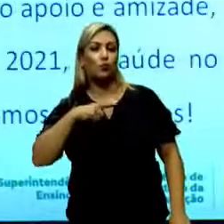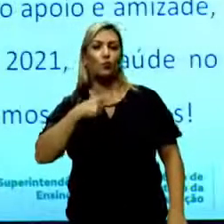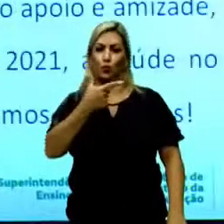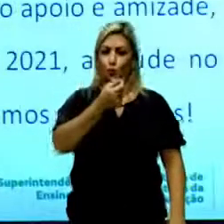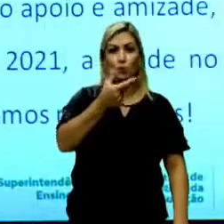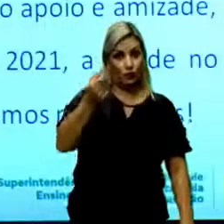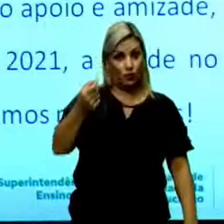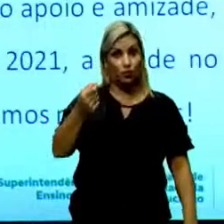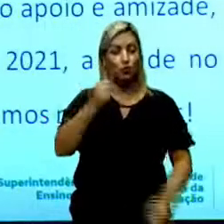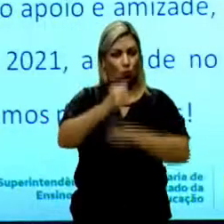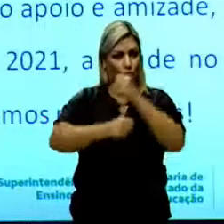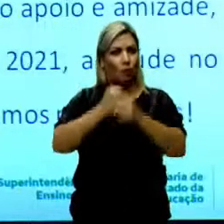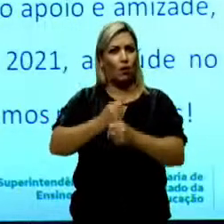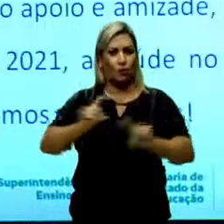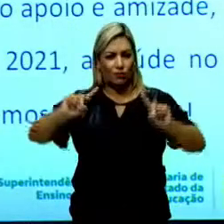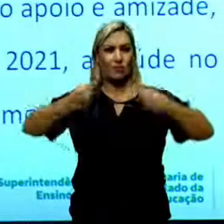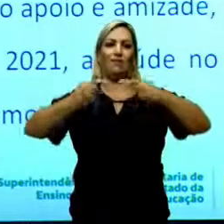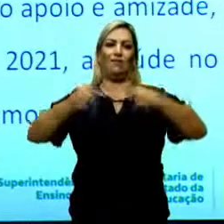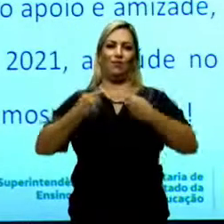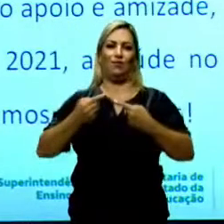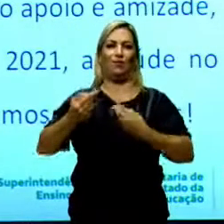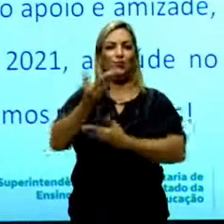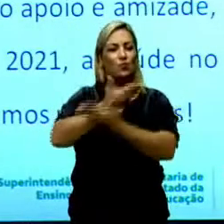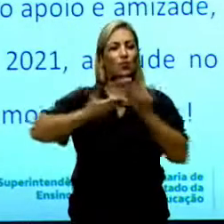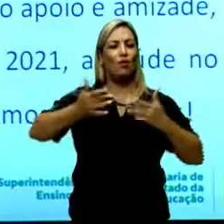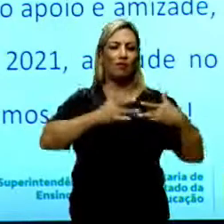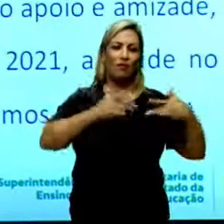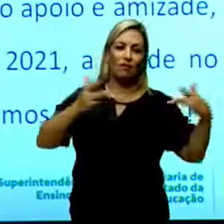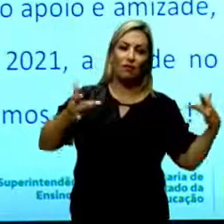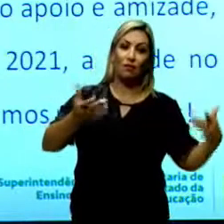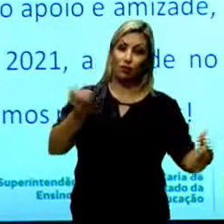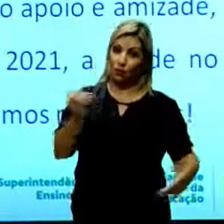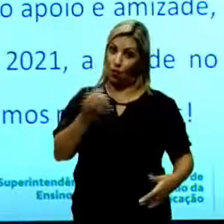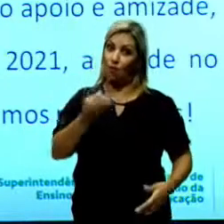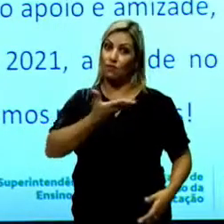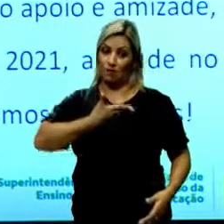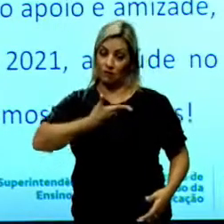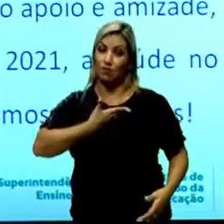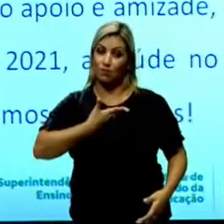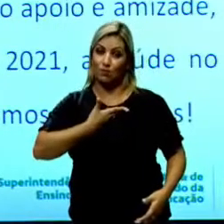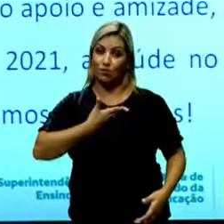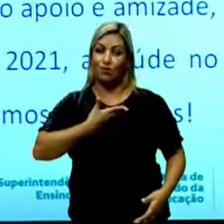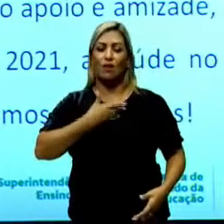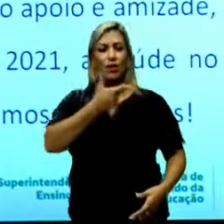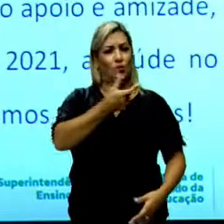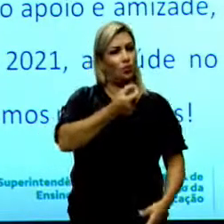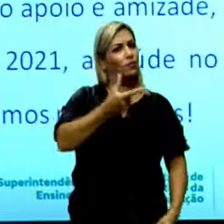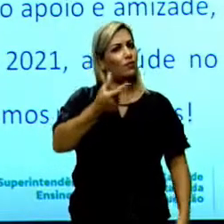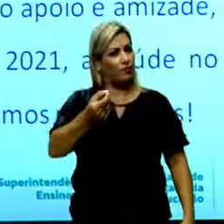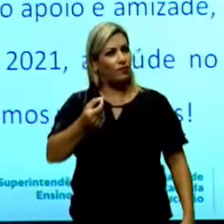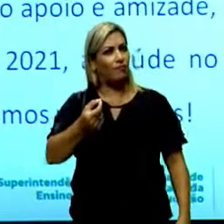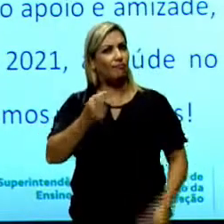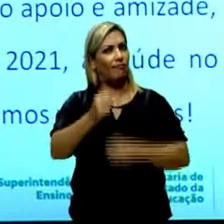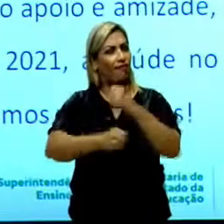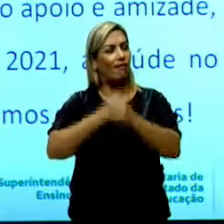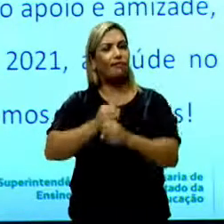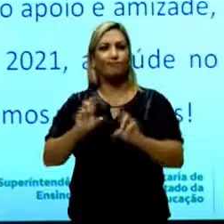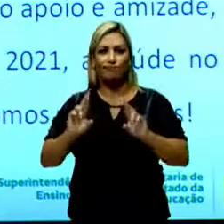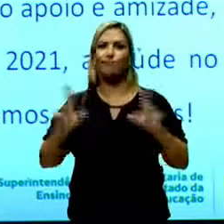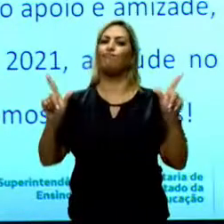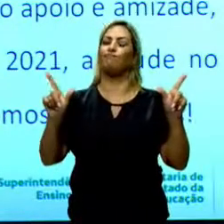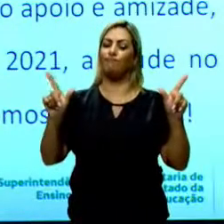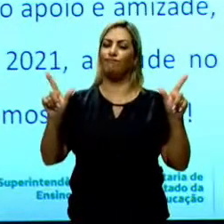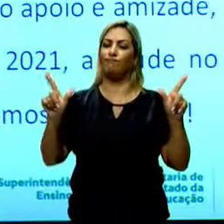desafios, solidariedade e novos amigos. Apesar de 2020 ter sido um ano atípico,